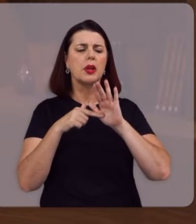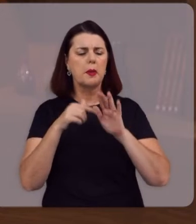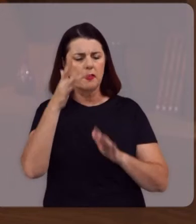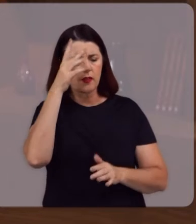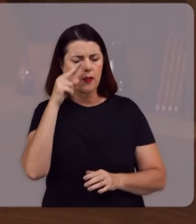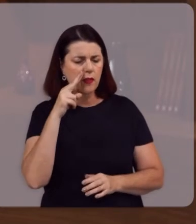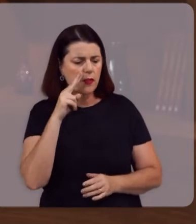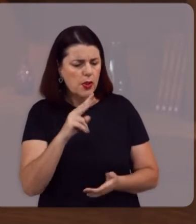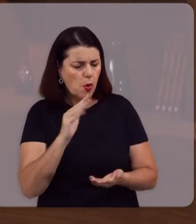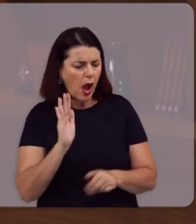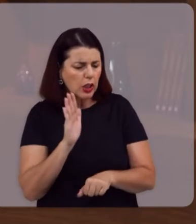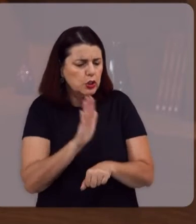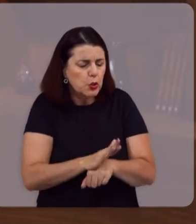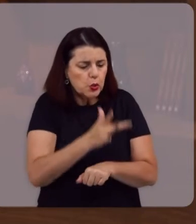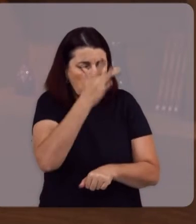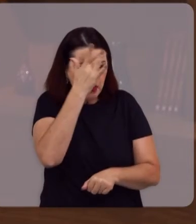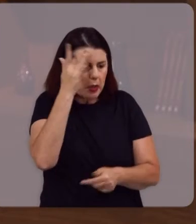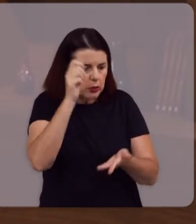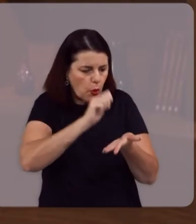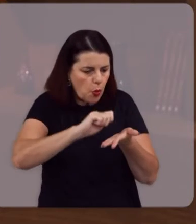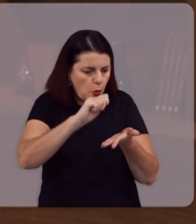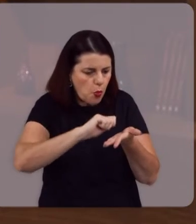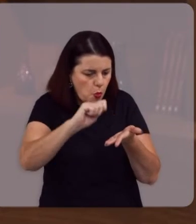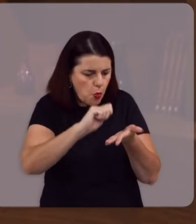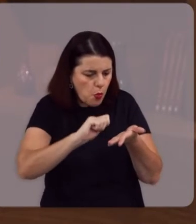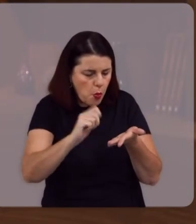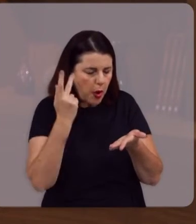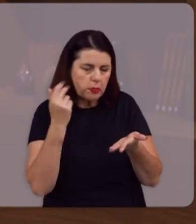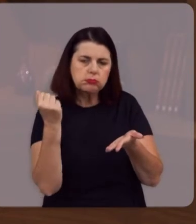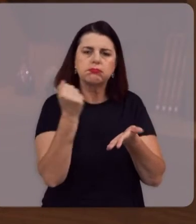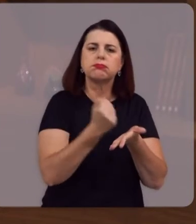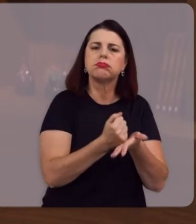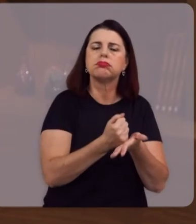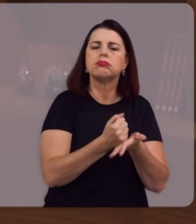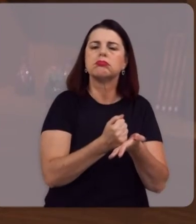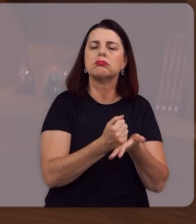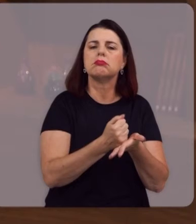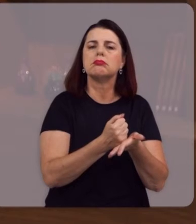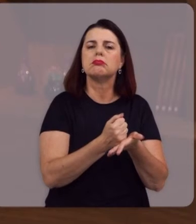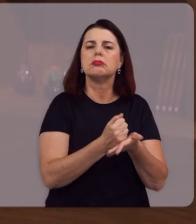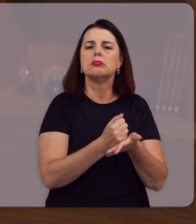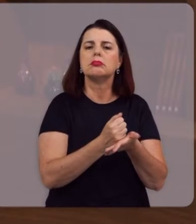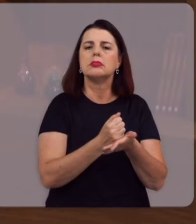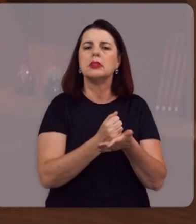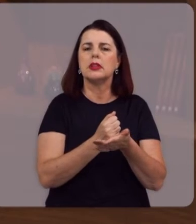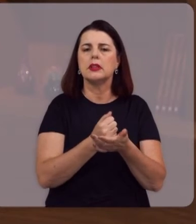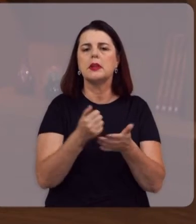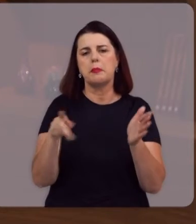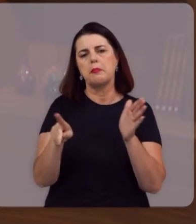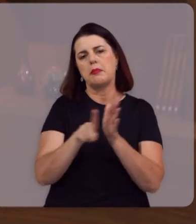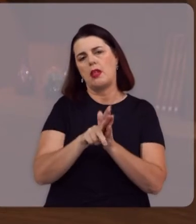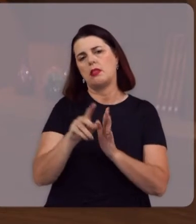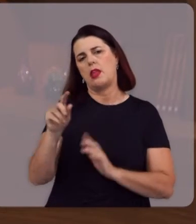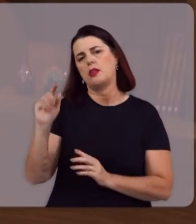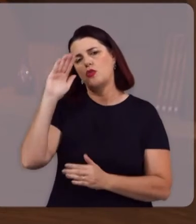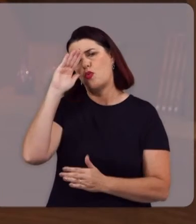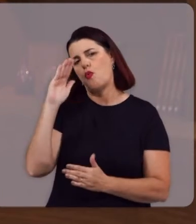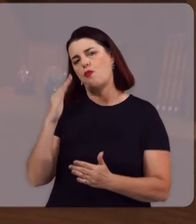Os escritores Para que eles fossem Os instrumentos Para esse registro Que merece Confiança